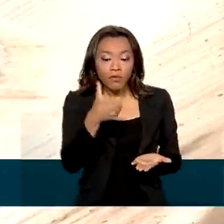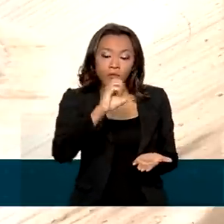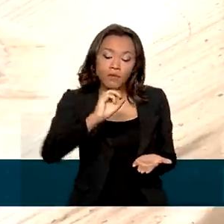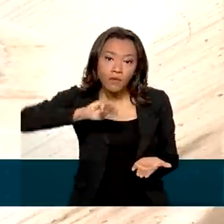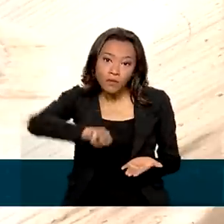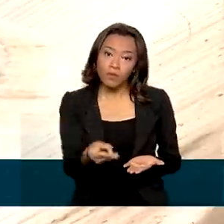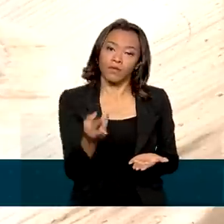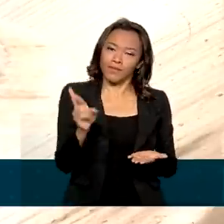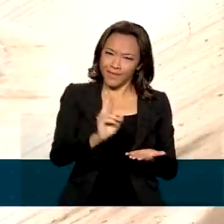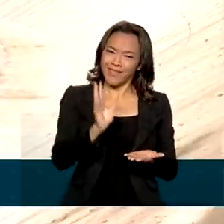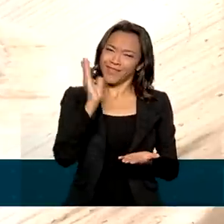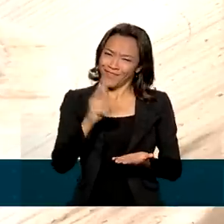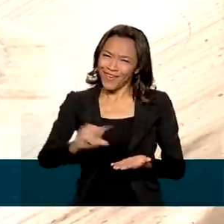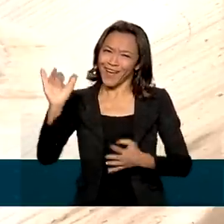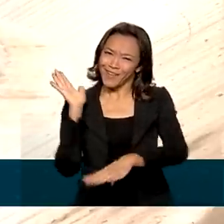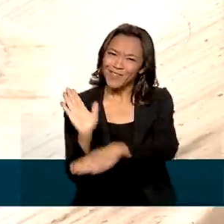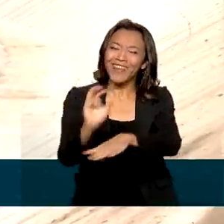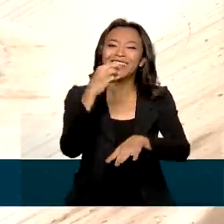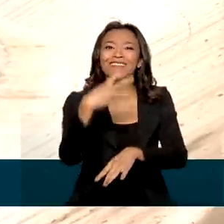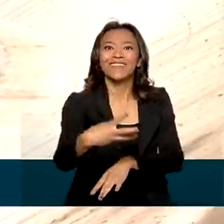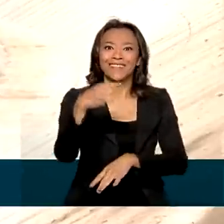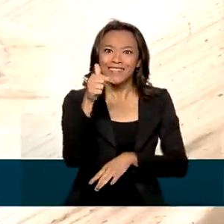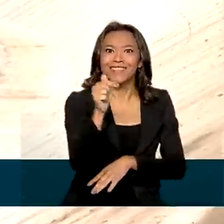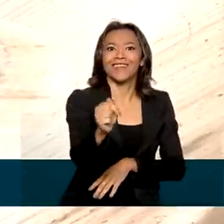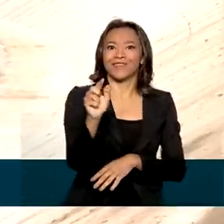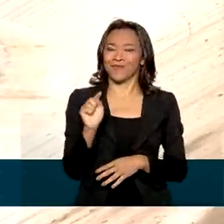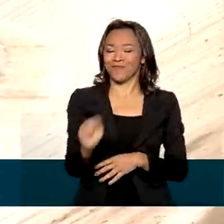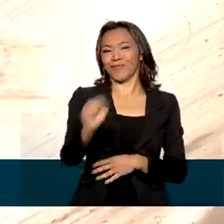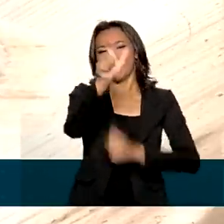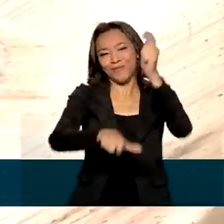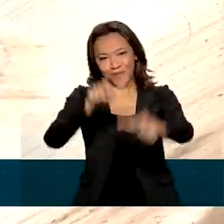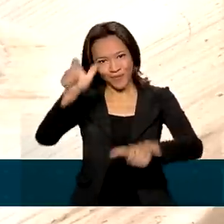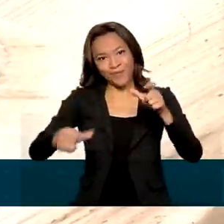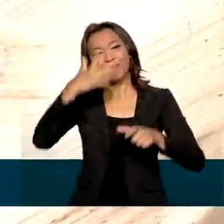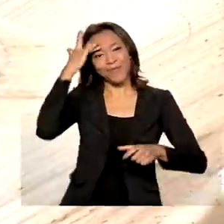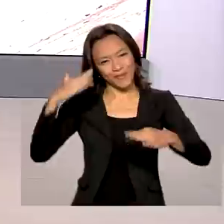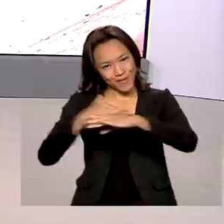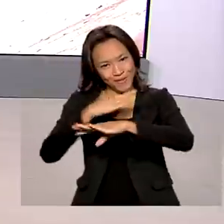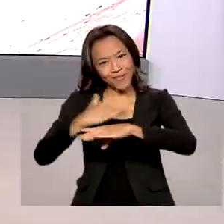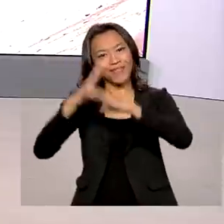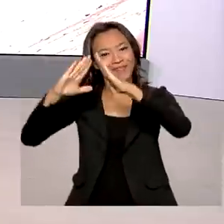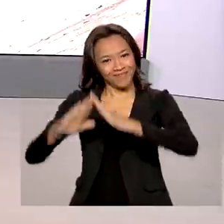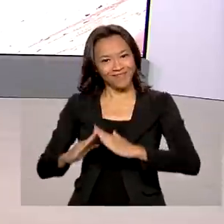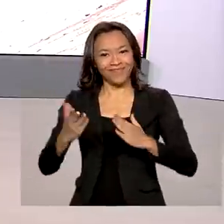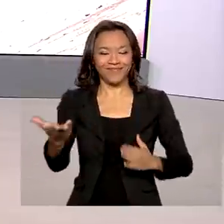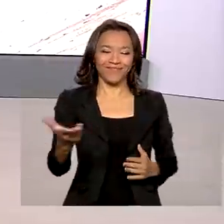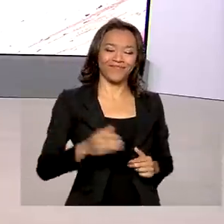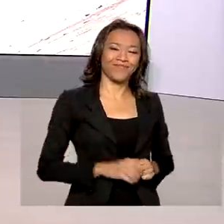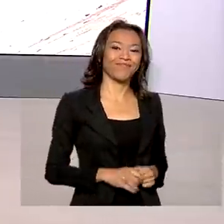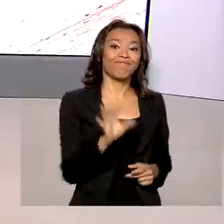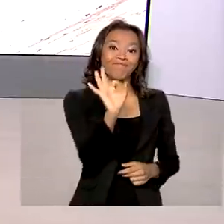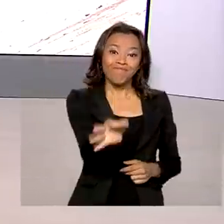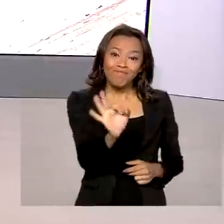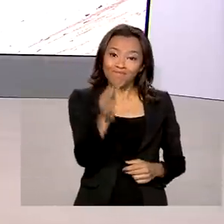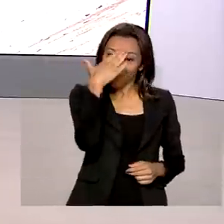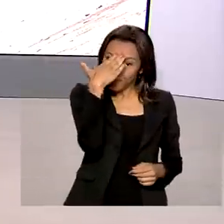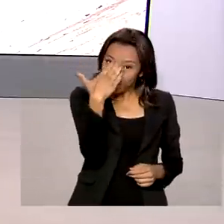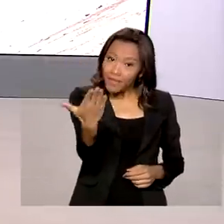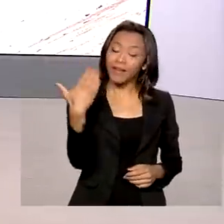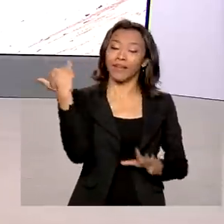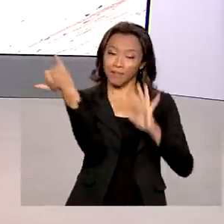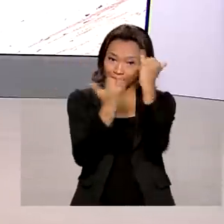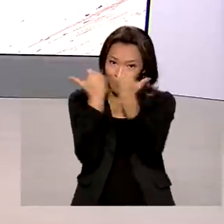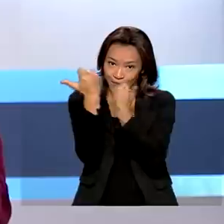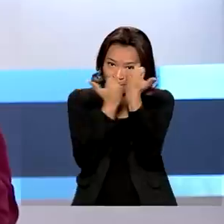beneficiar cerca de 37 mil habitantes da cidade. Volto com você no estúdio, Renata. Tá certo, Gabi. Obrigada pelas suas